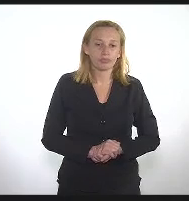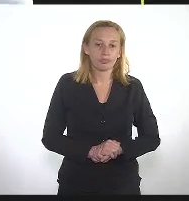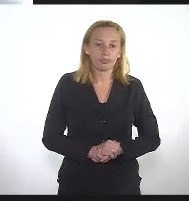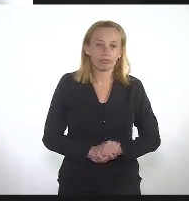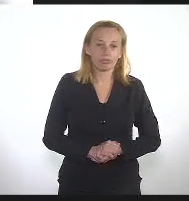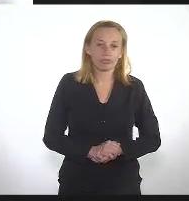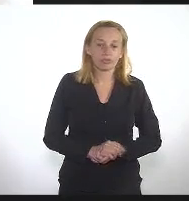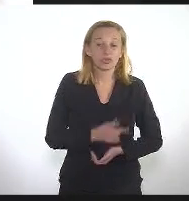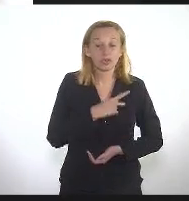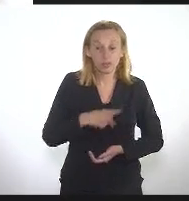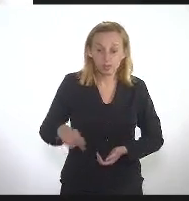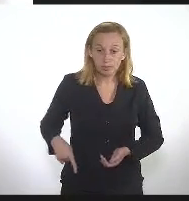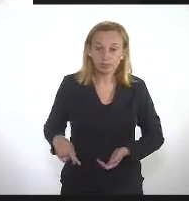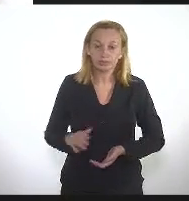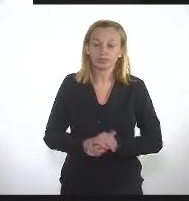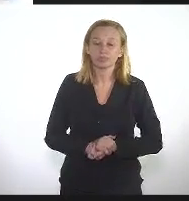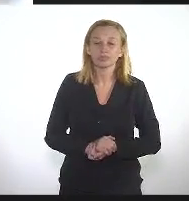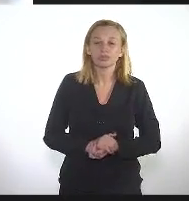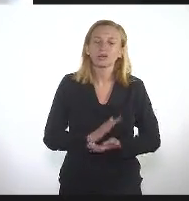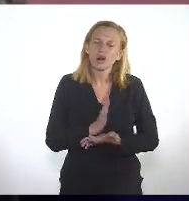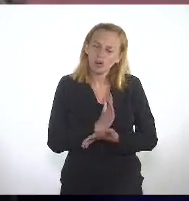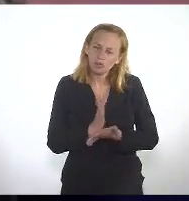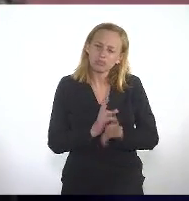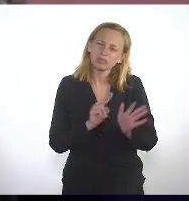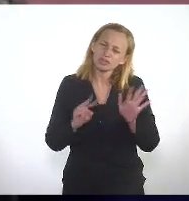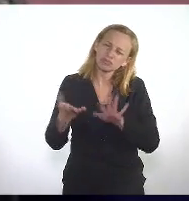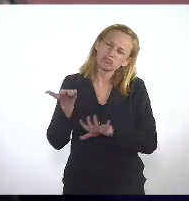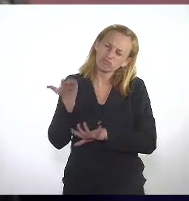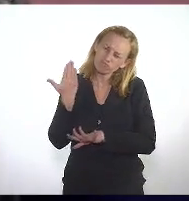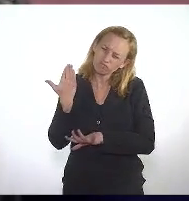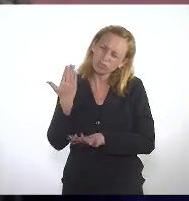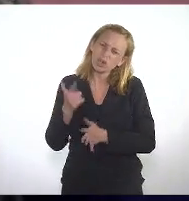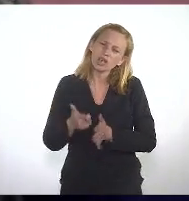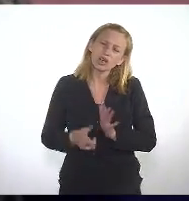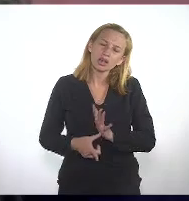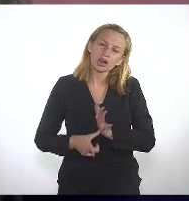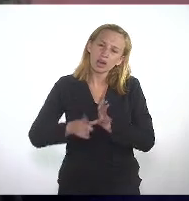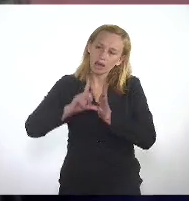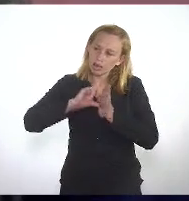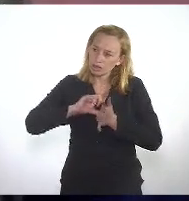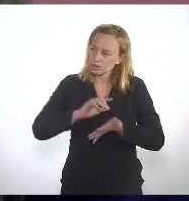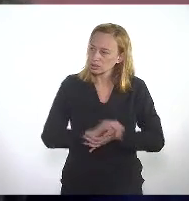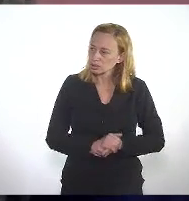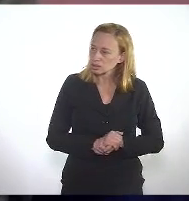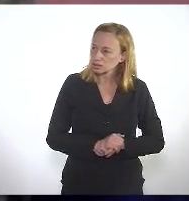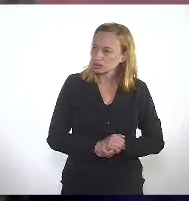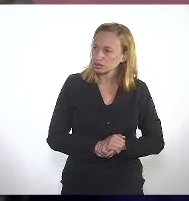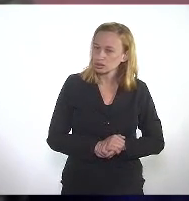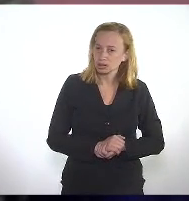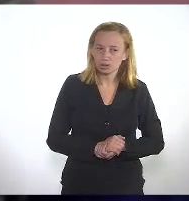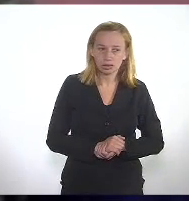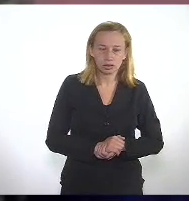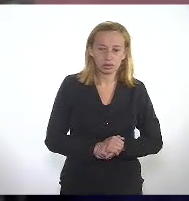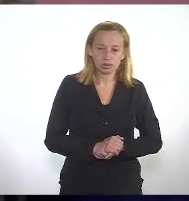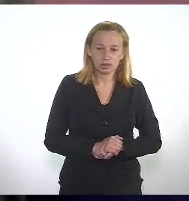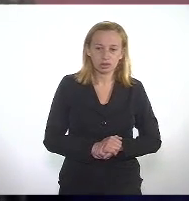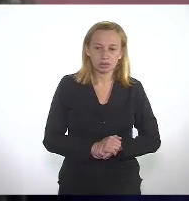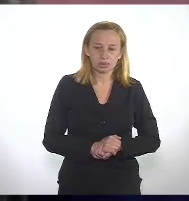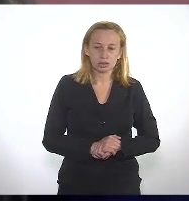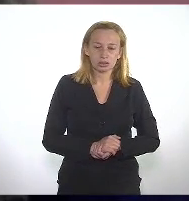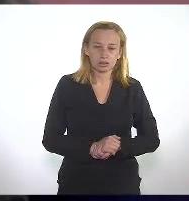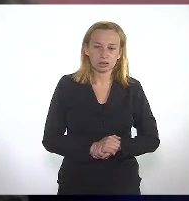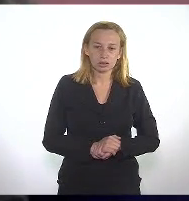Então, presidente, algumas semanas atrás, antes do governador ser acometido pela